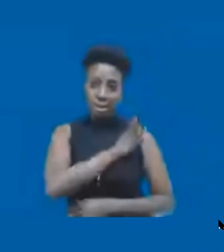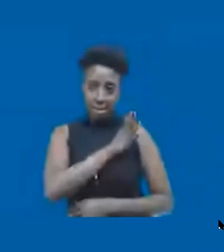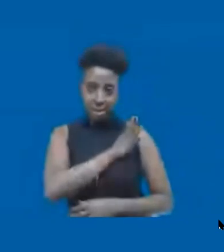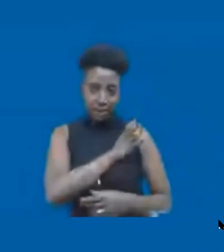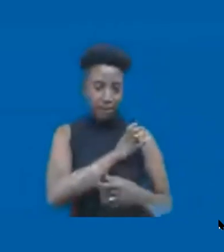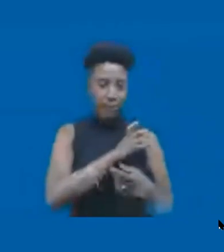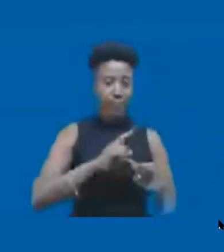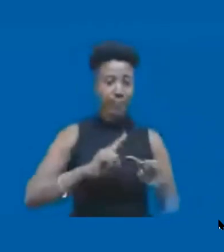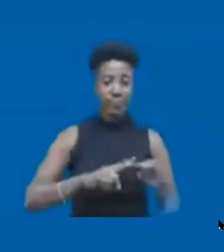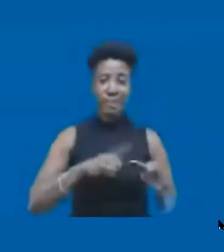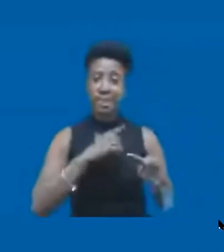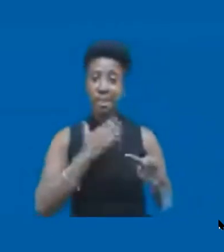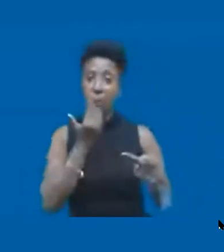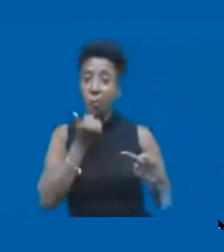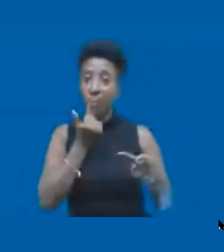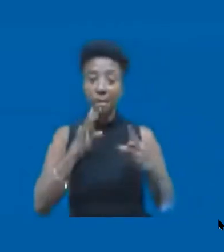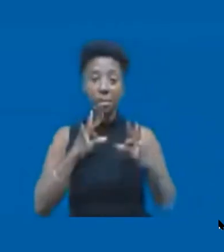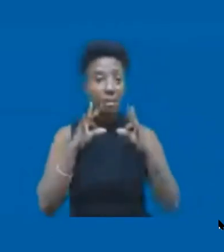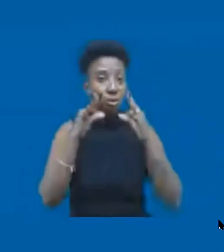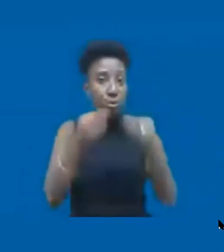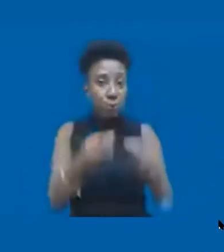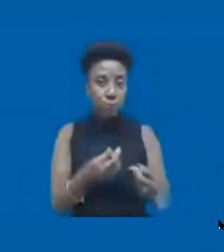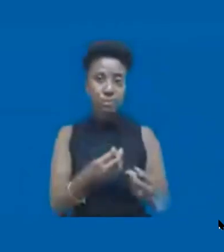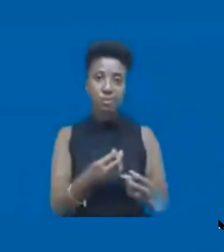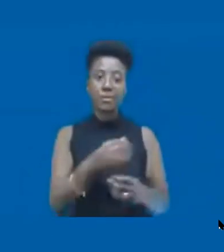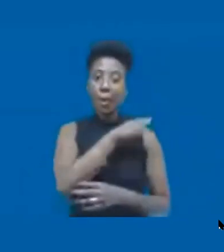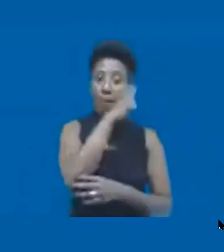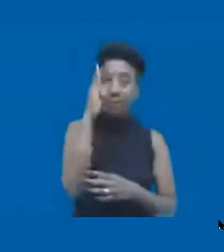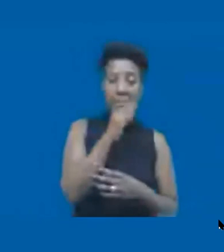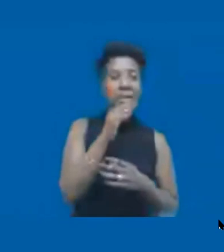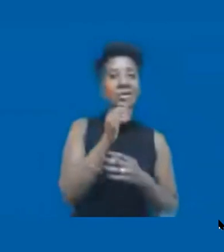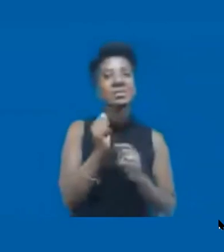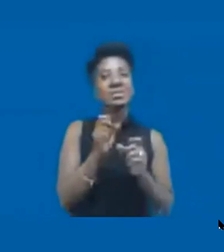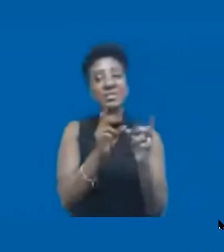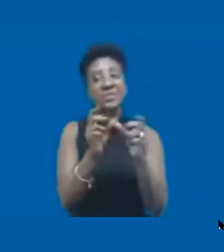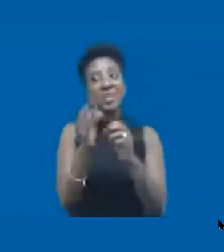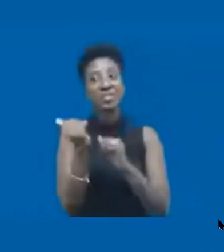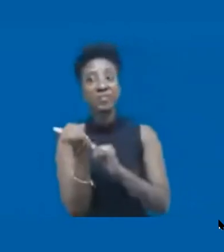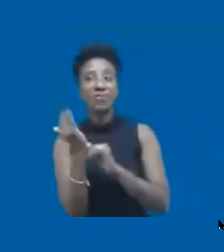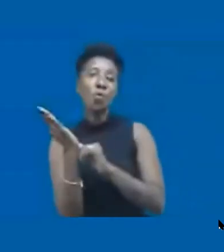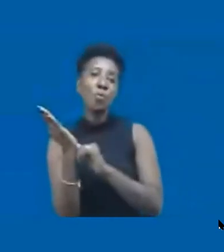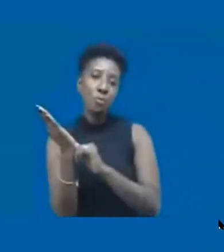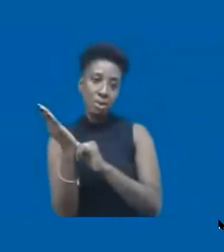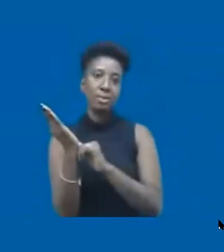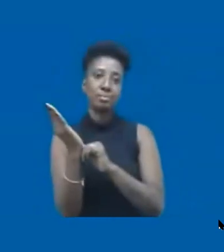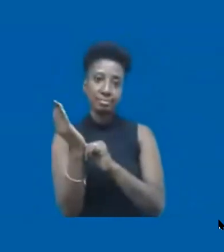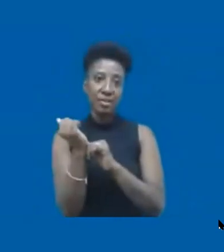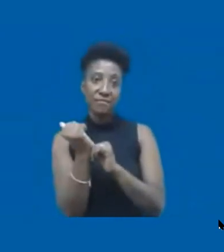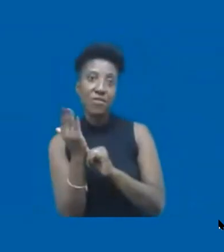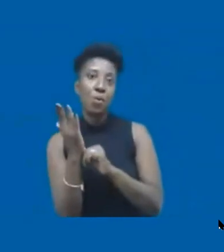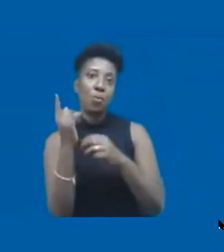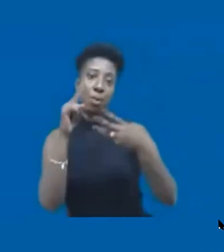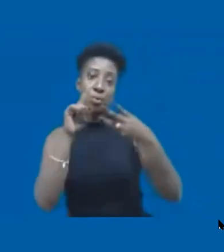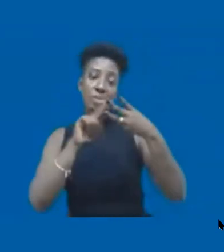país que tem alimentos suficientes para todo mundo, é um país que exporta, é o terceiro maior exportador de alimentos do mundo,